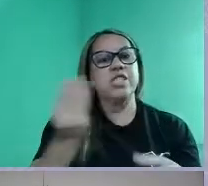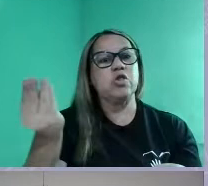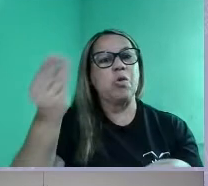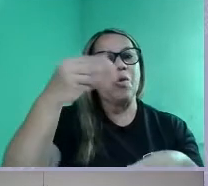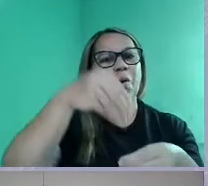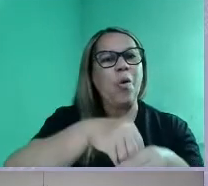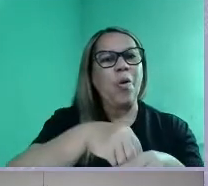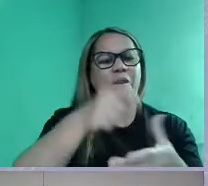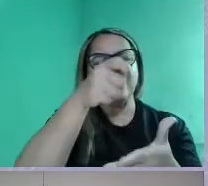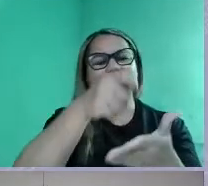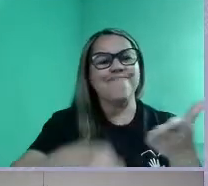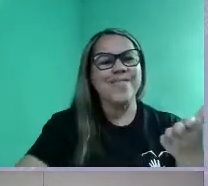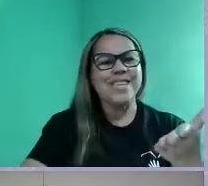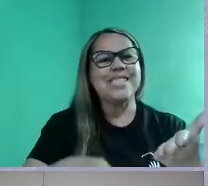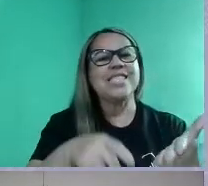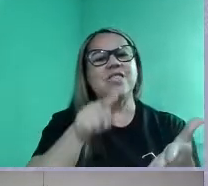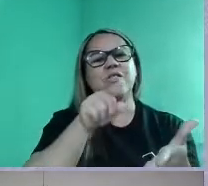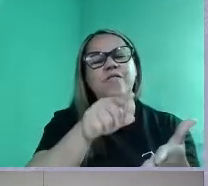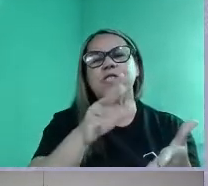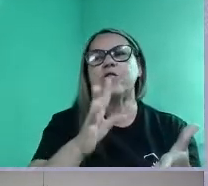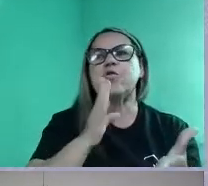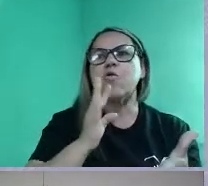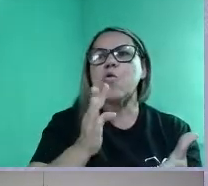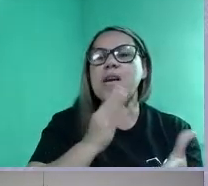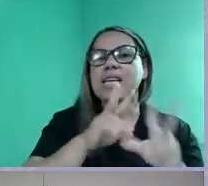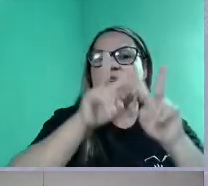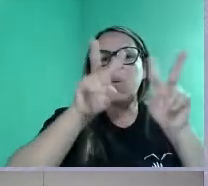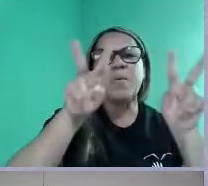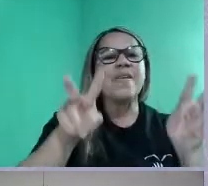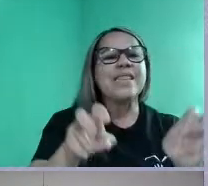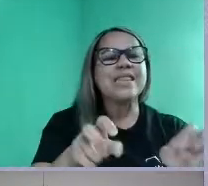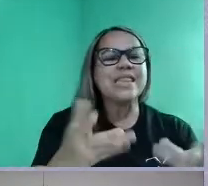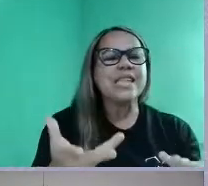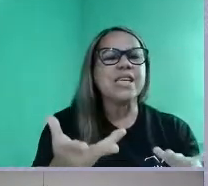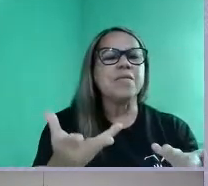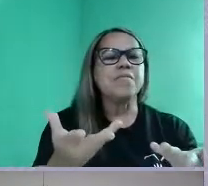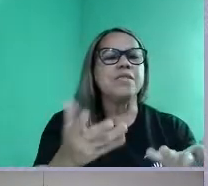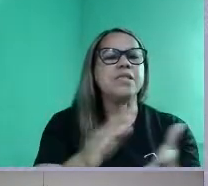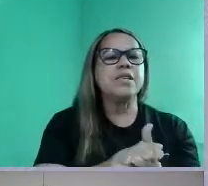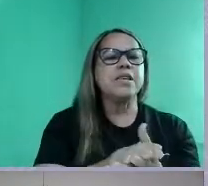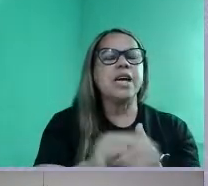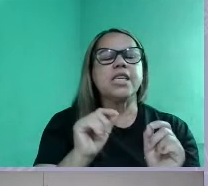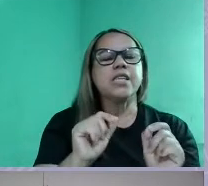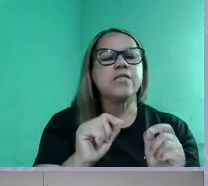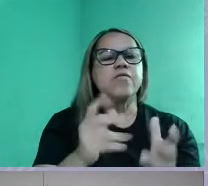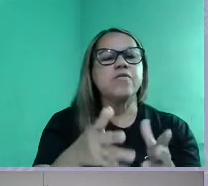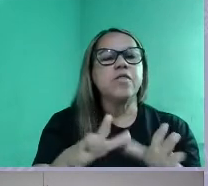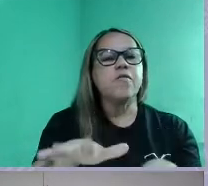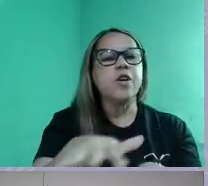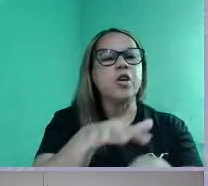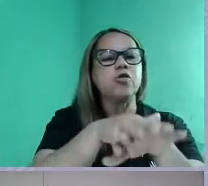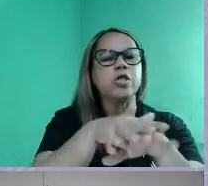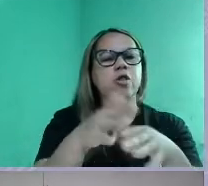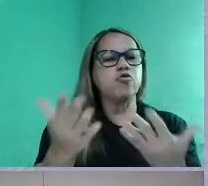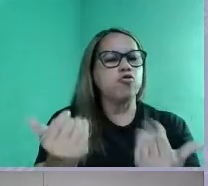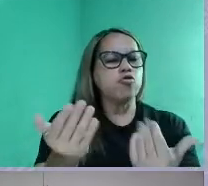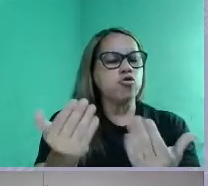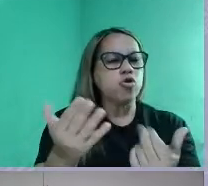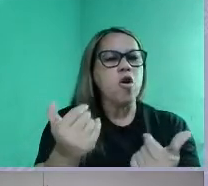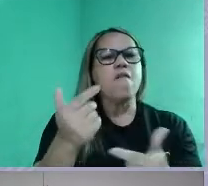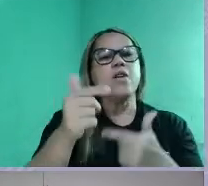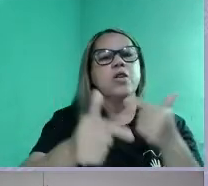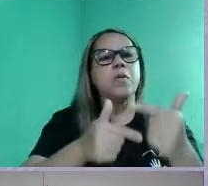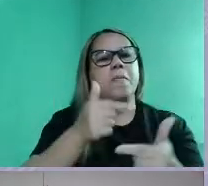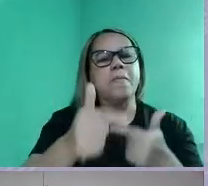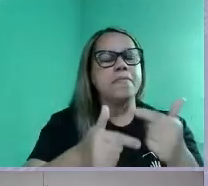texto em relação ao que vocês conhecem sobre o tema, No caso aqui da gente foi a inclusão dos jovens do mercado de trabalho nesse contexto